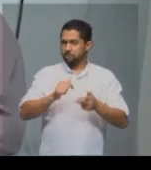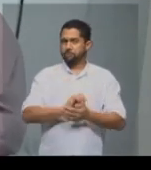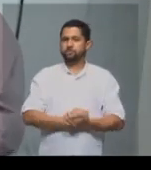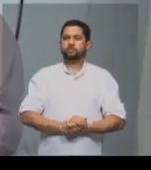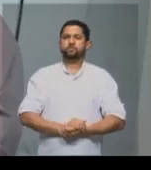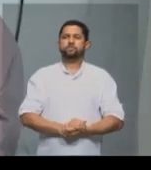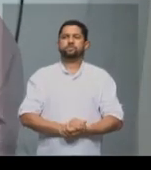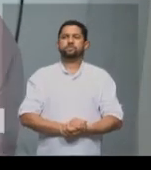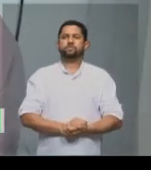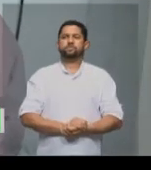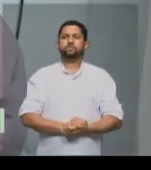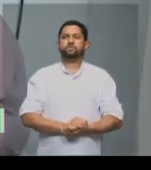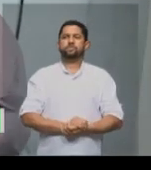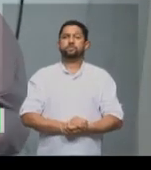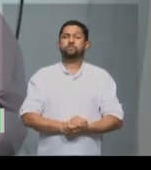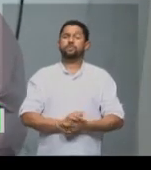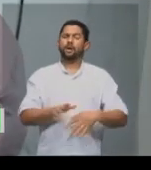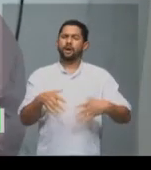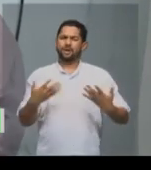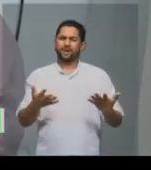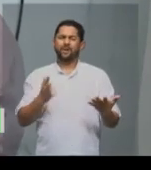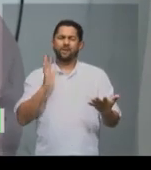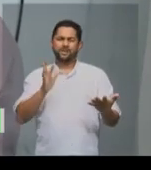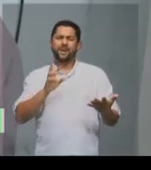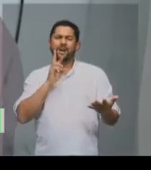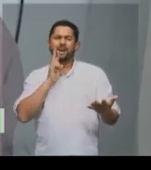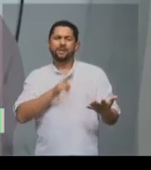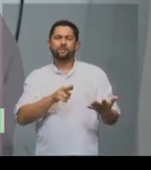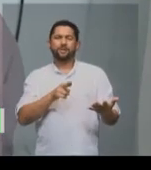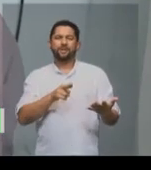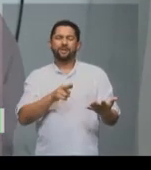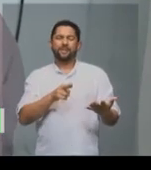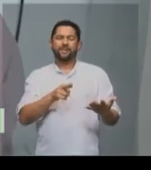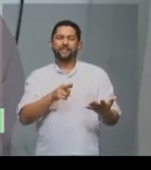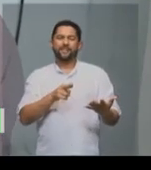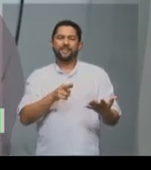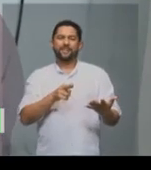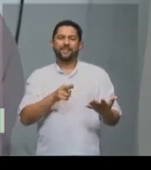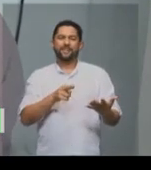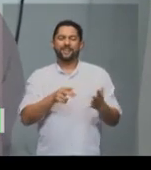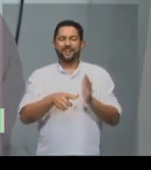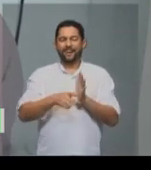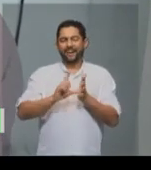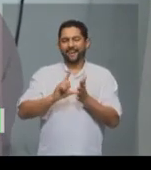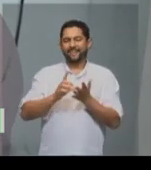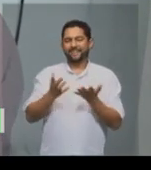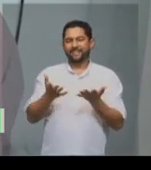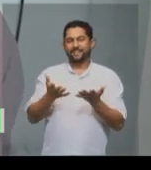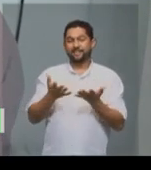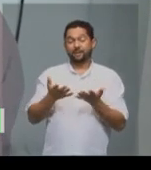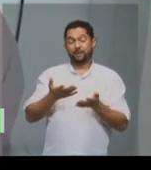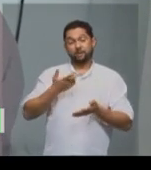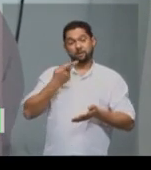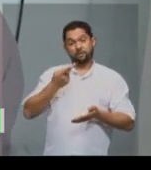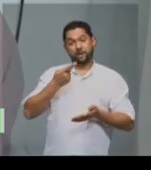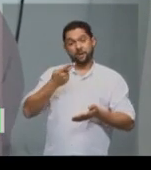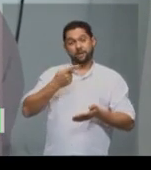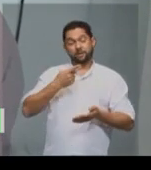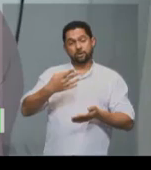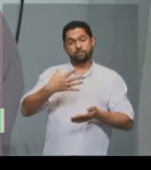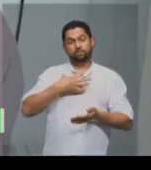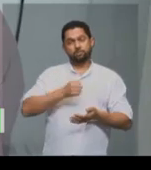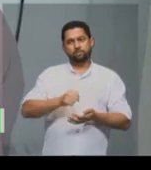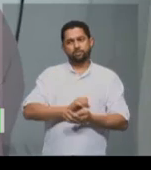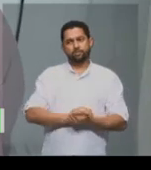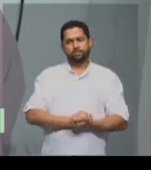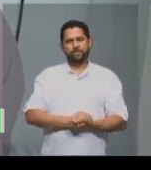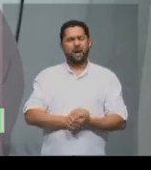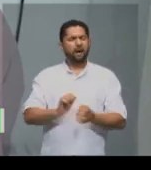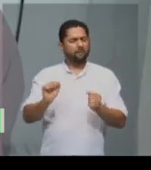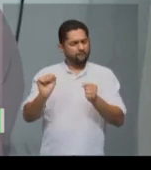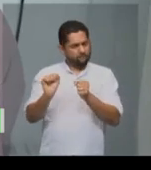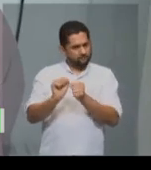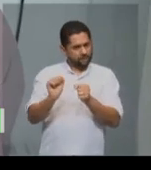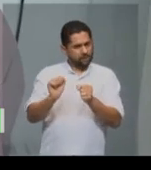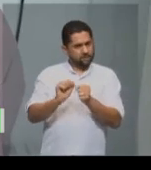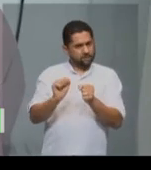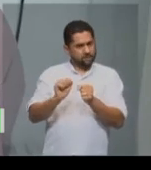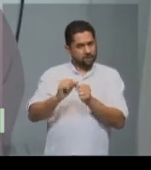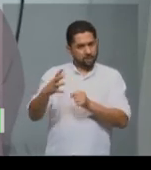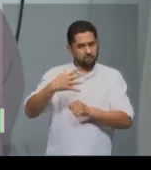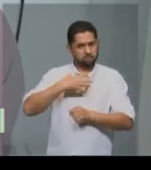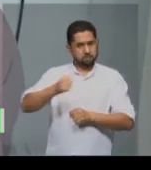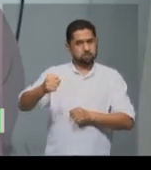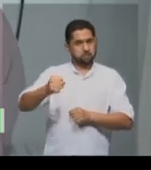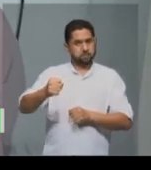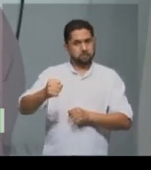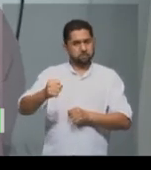Engraçado, eu acabei de responder uma forma de resistência e acabei um pouco falando de suicídio. Cometer suicídio era resistência,